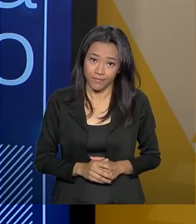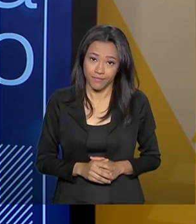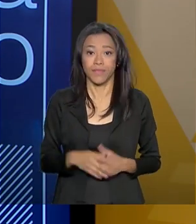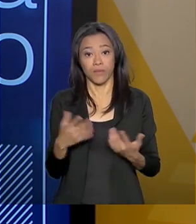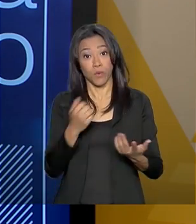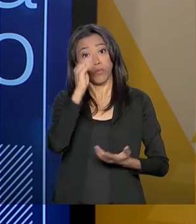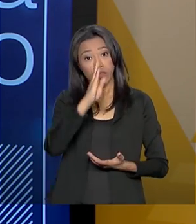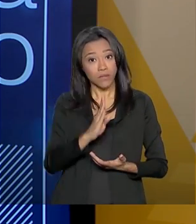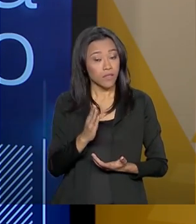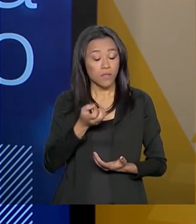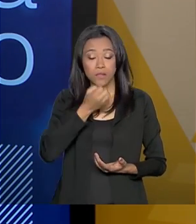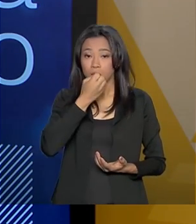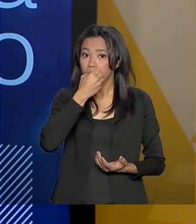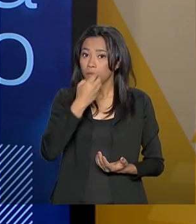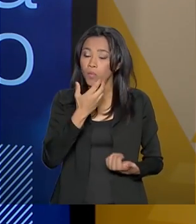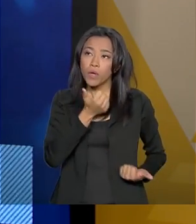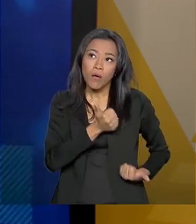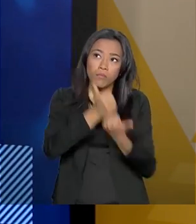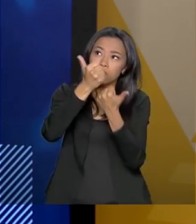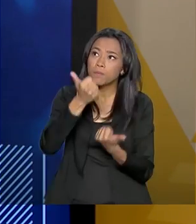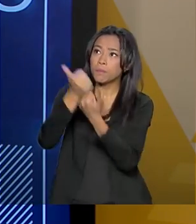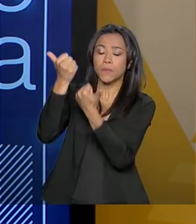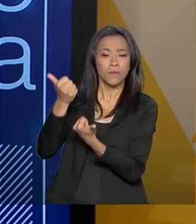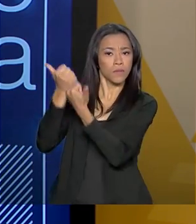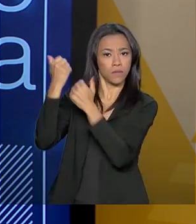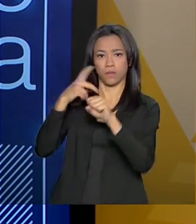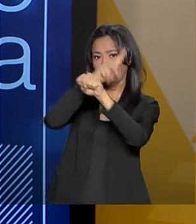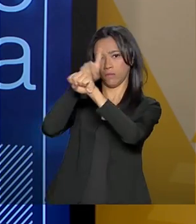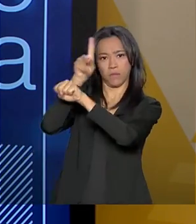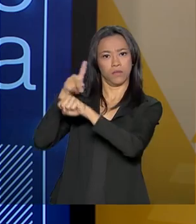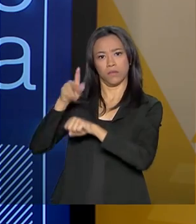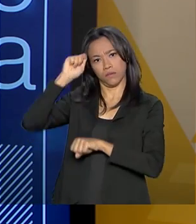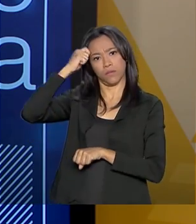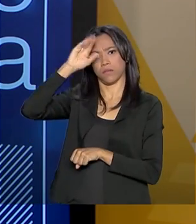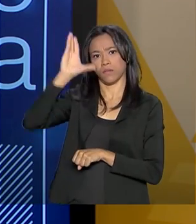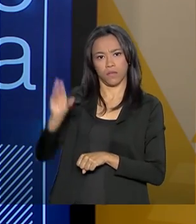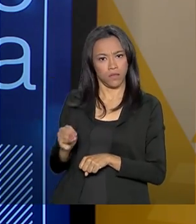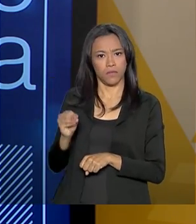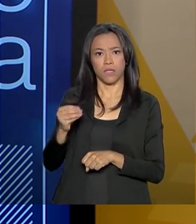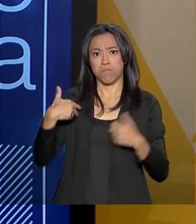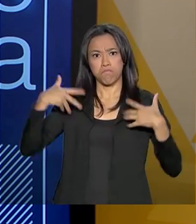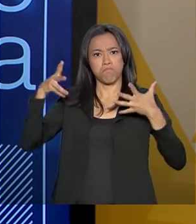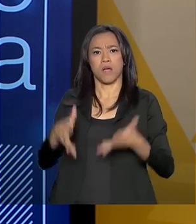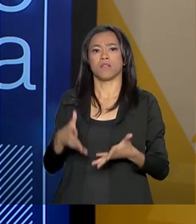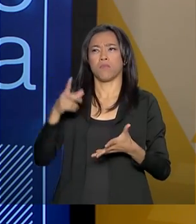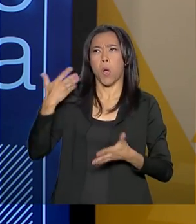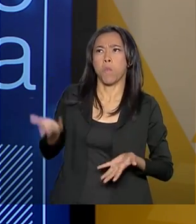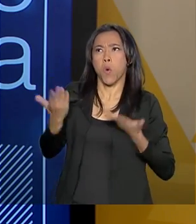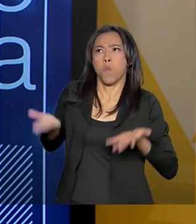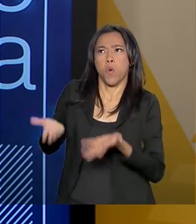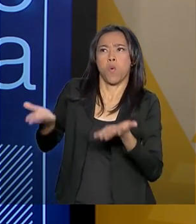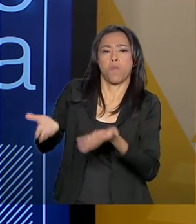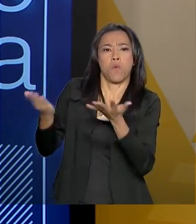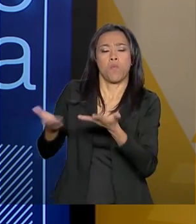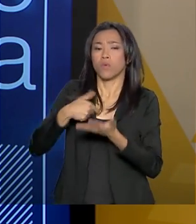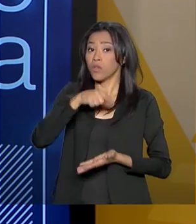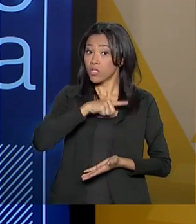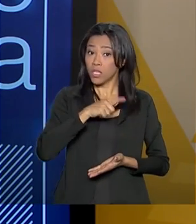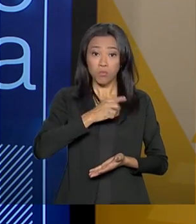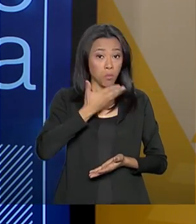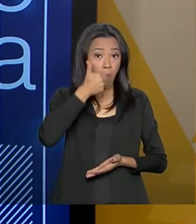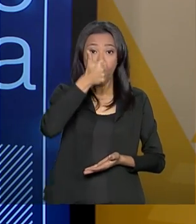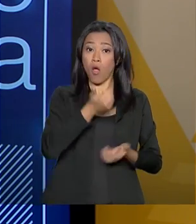da comunidade internacional. Porque a coisa que nós temos melhor para oferecer é